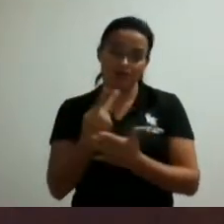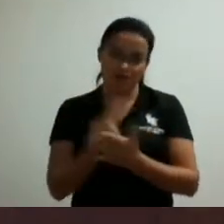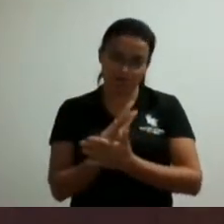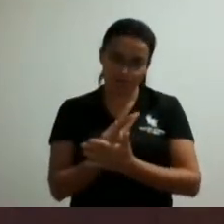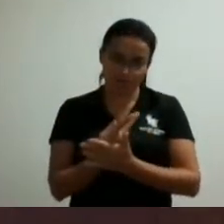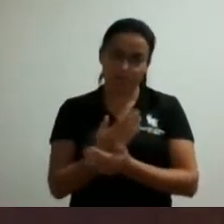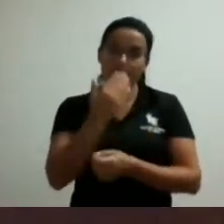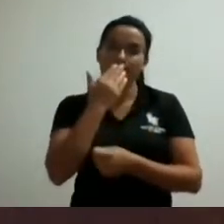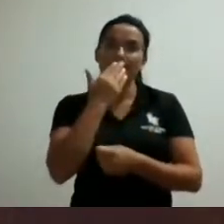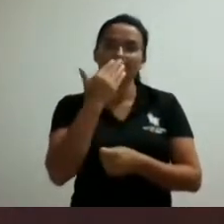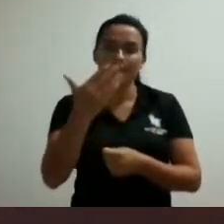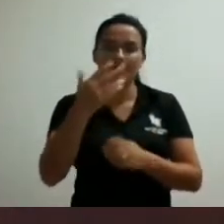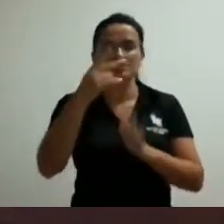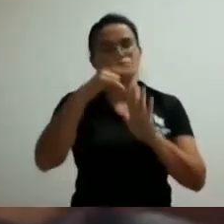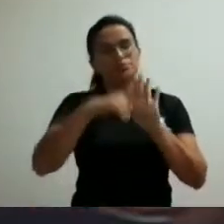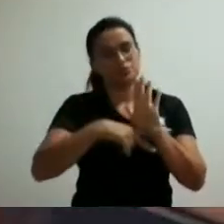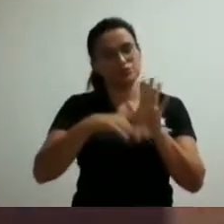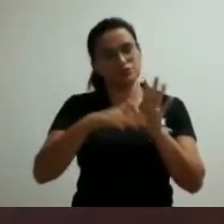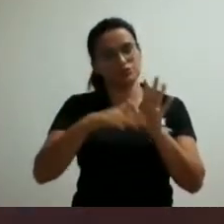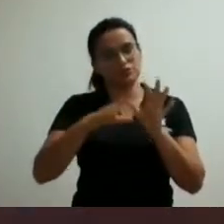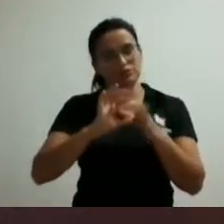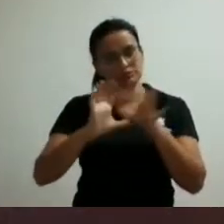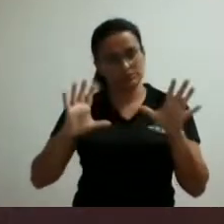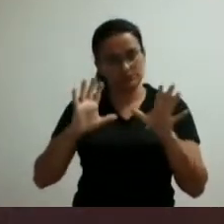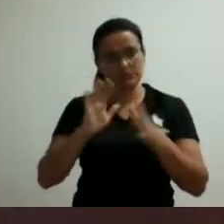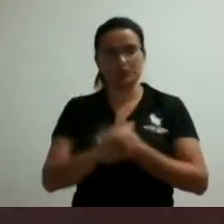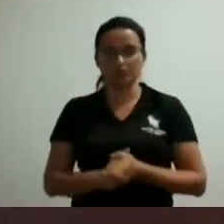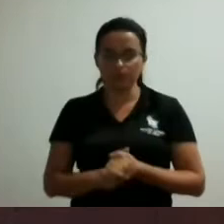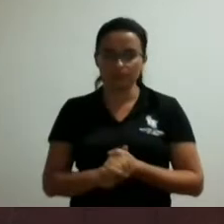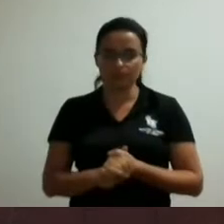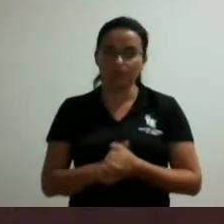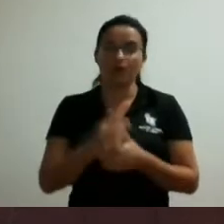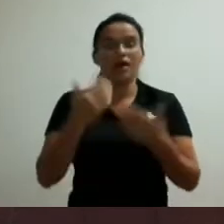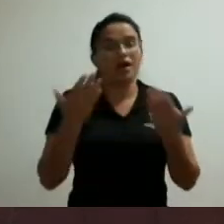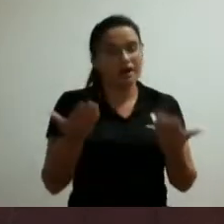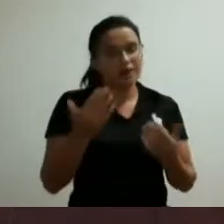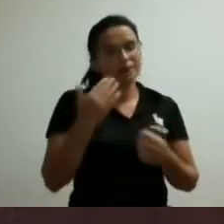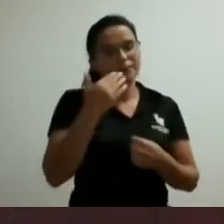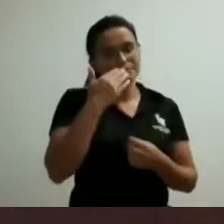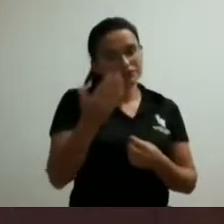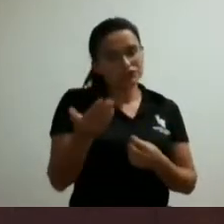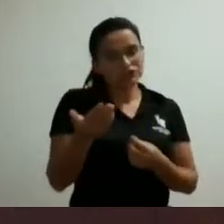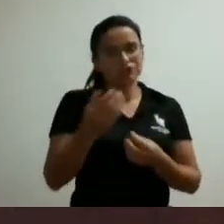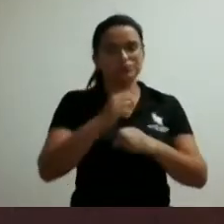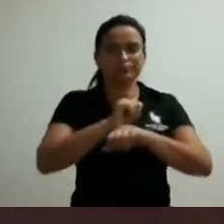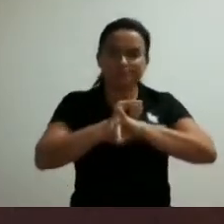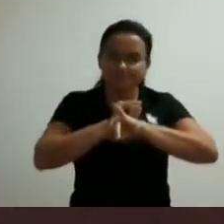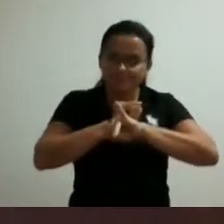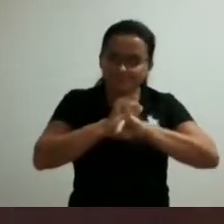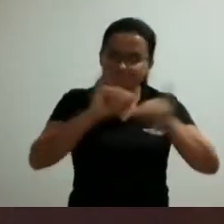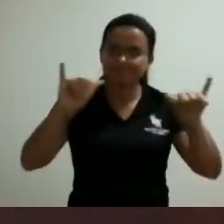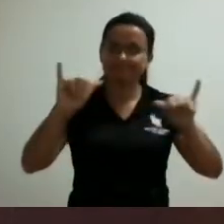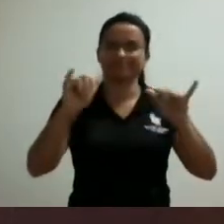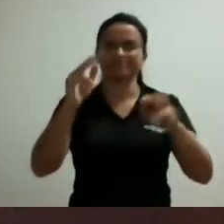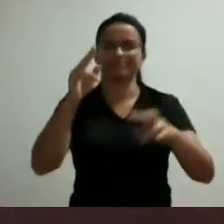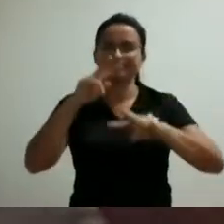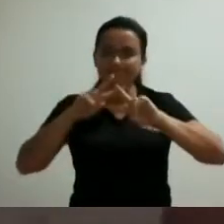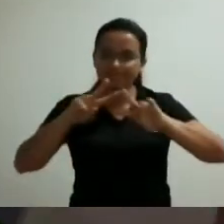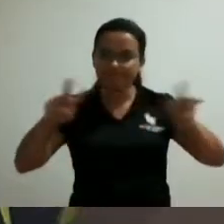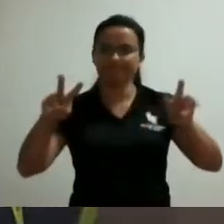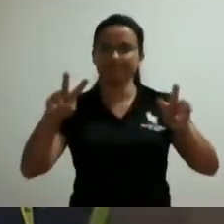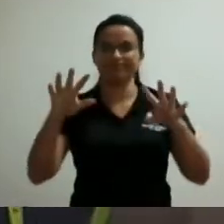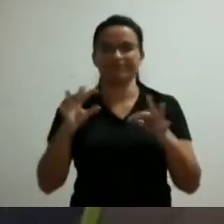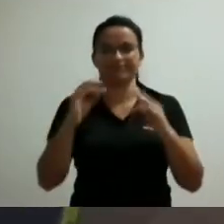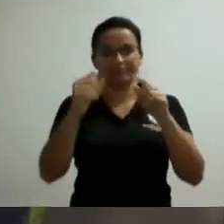uma ênfase aqui uma uma visibilidade maior não só para os colegas e as colegas vereadores mas também para o